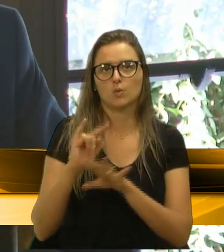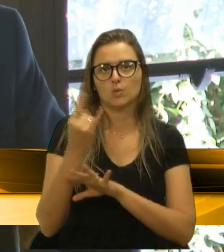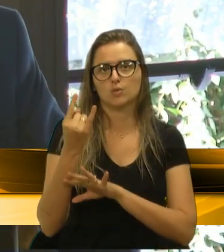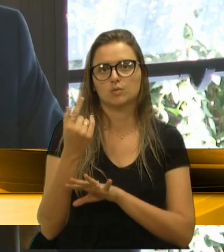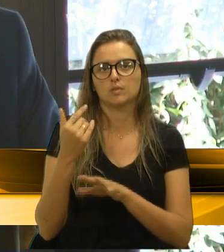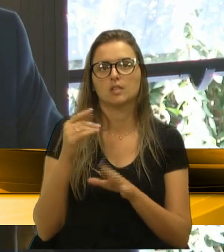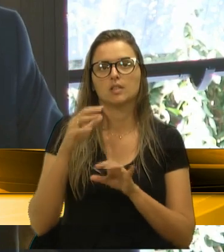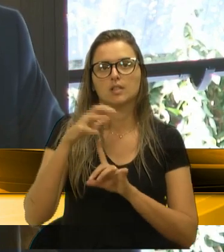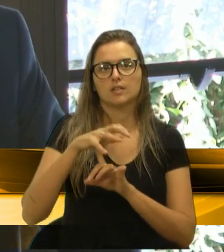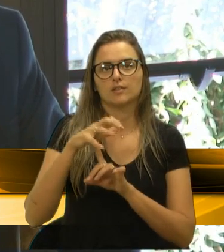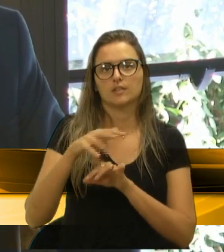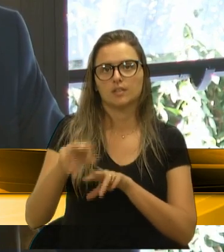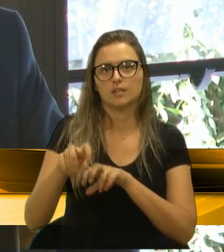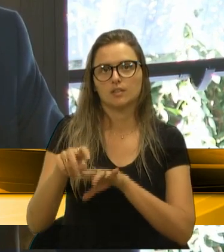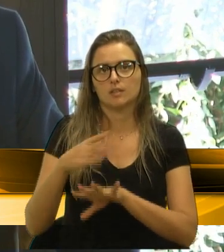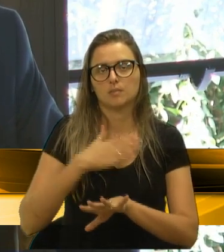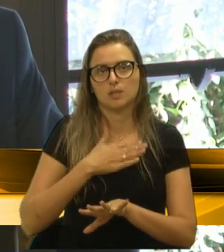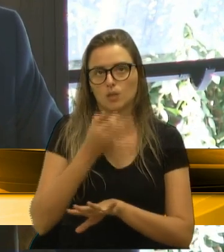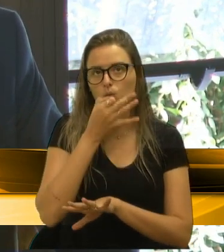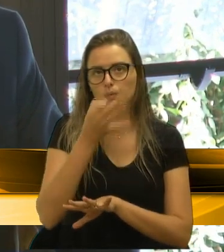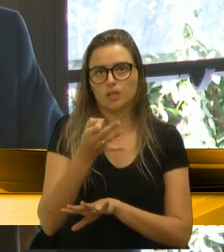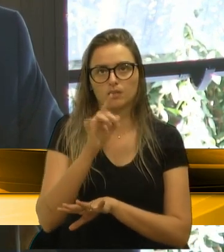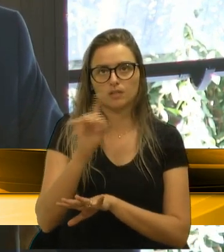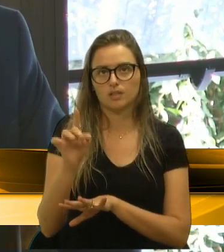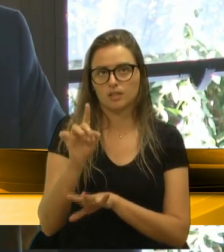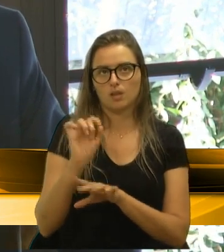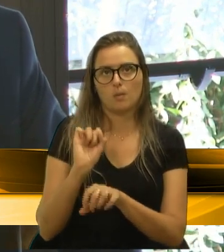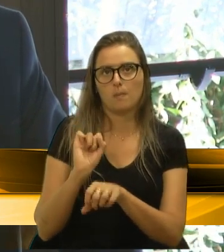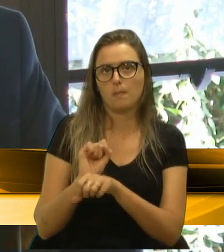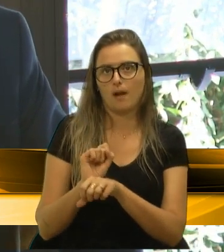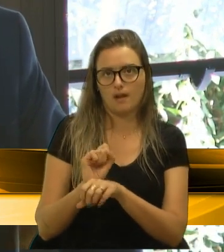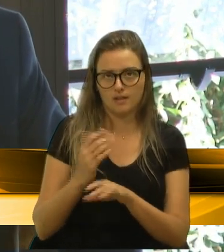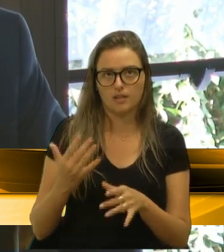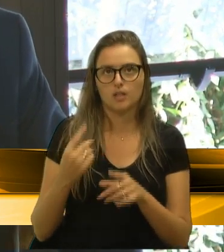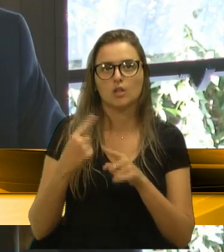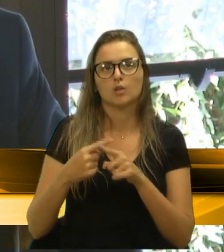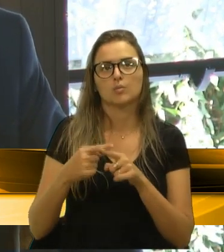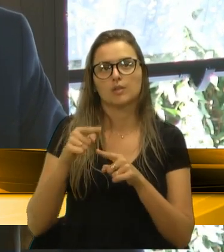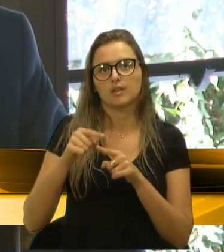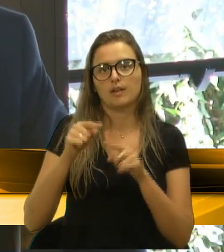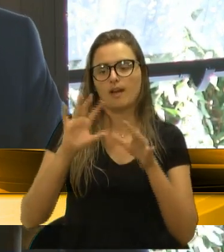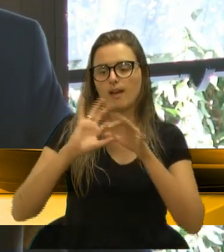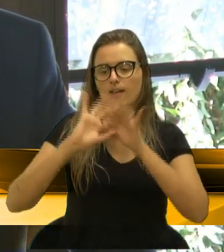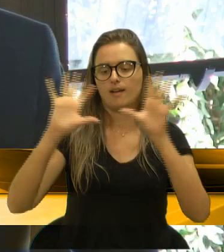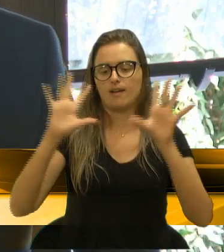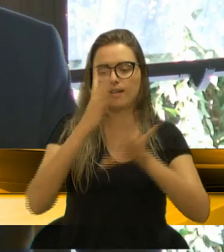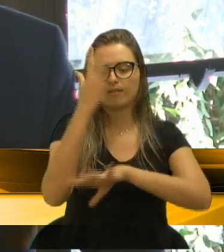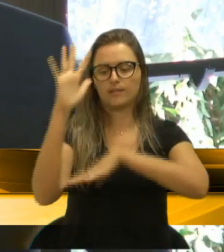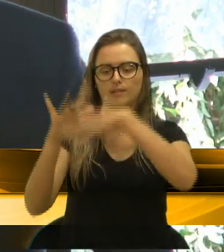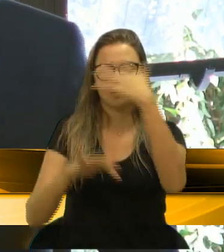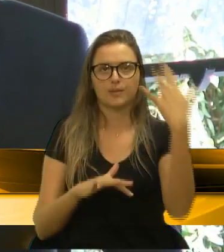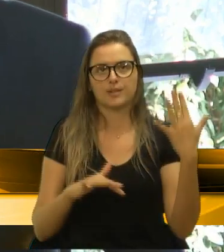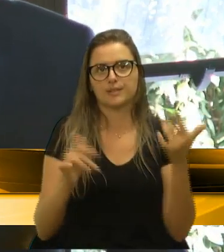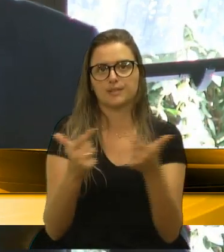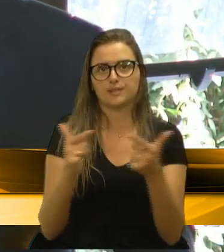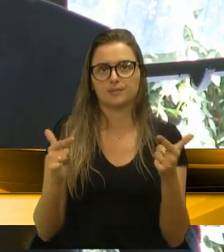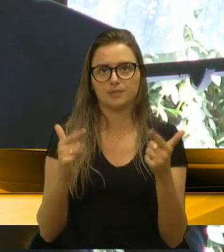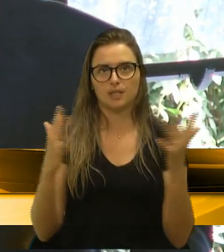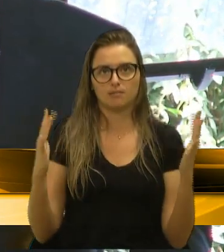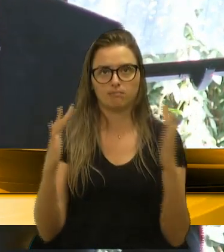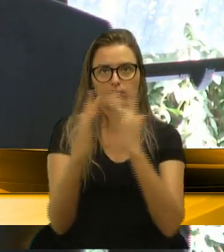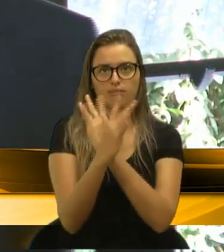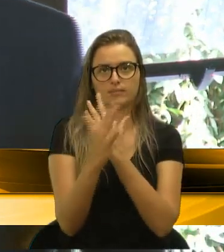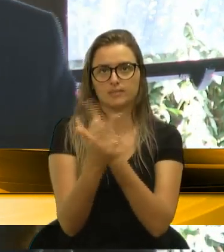Feira do Agricultor, minha opinião, que não se tome nenhuma medida drástica, porque é o ar livre, não dá aglomeração de